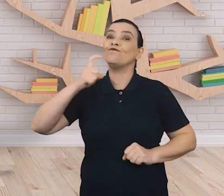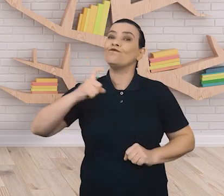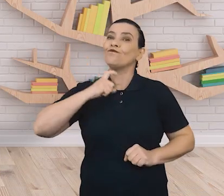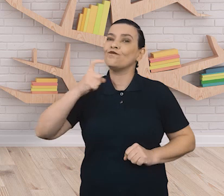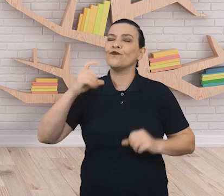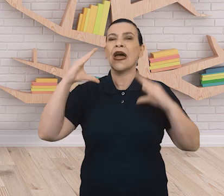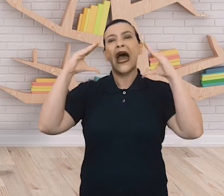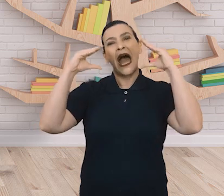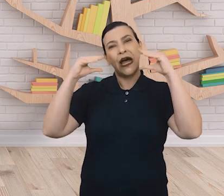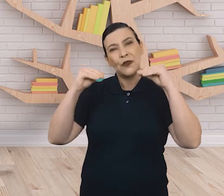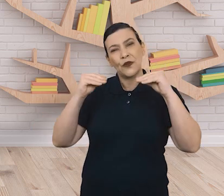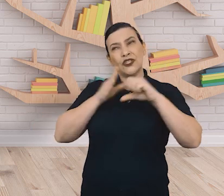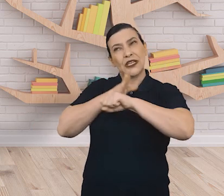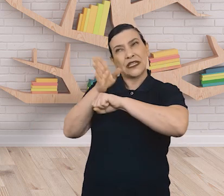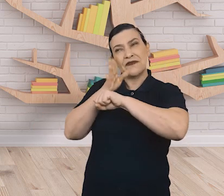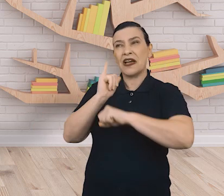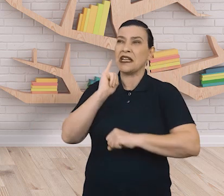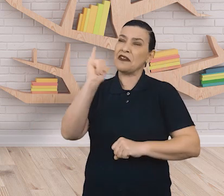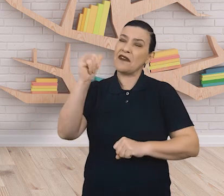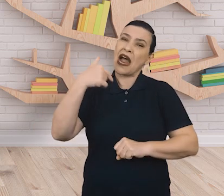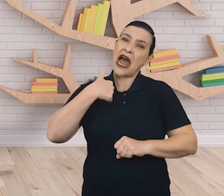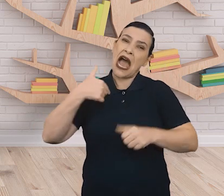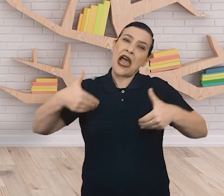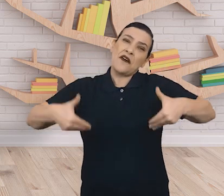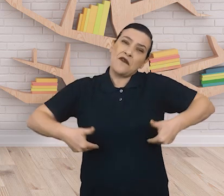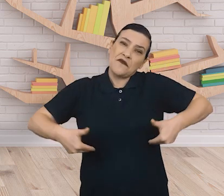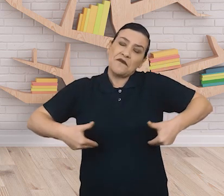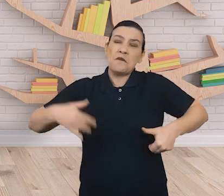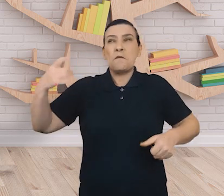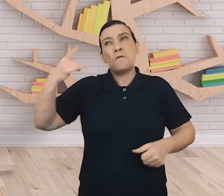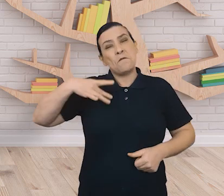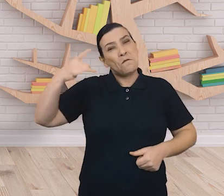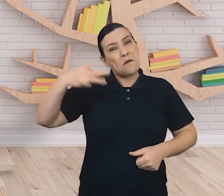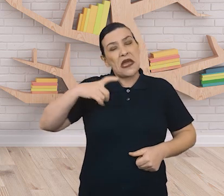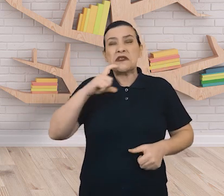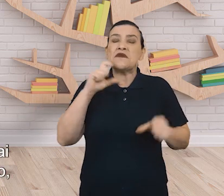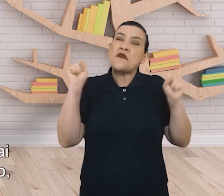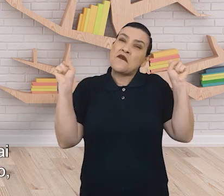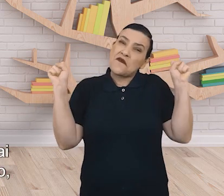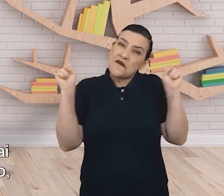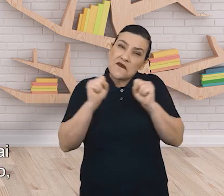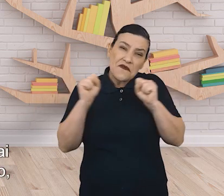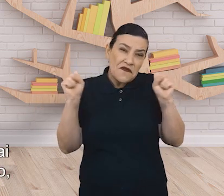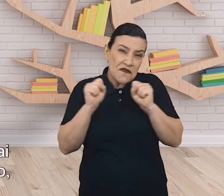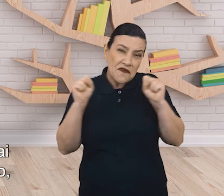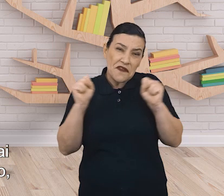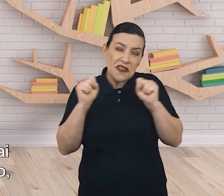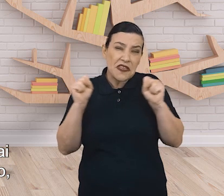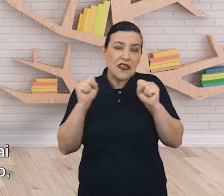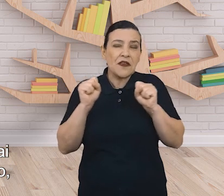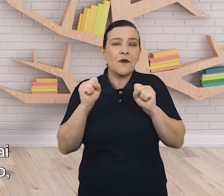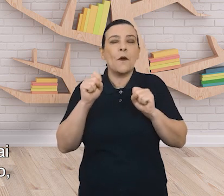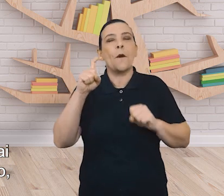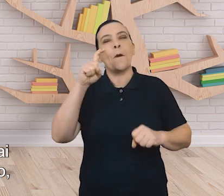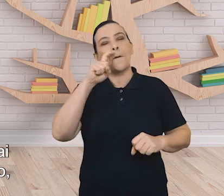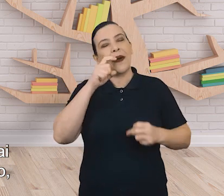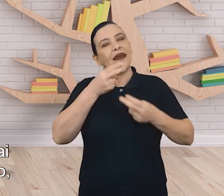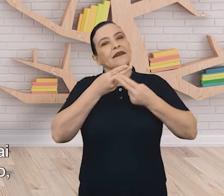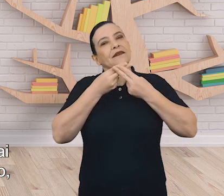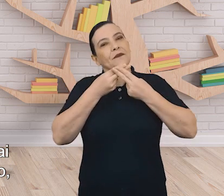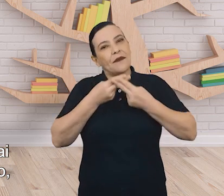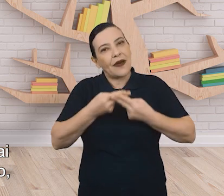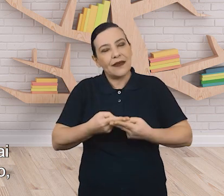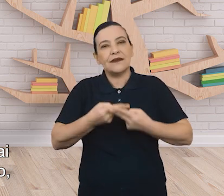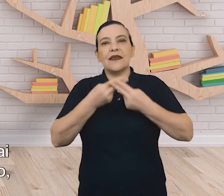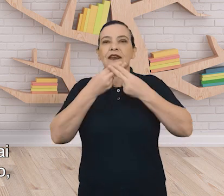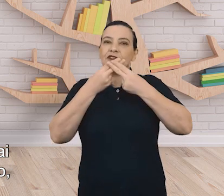tem uma nova desculpa. Ele sente fome, está com medo ou com frio. E assim, pacientemente, o pai vai